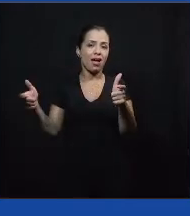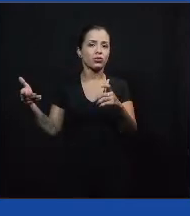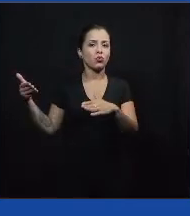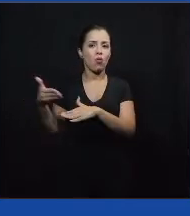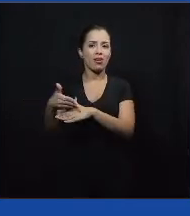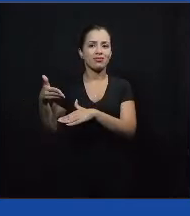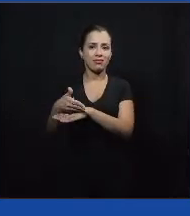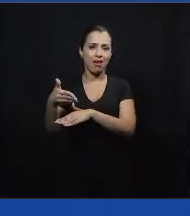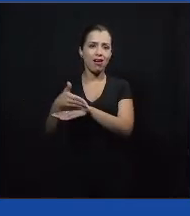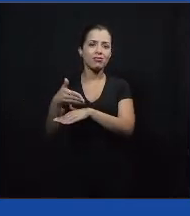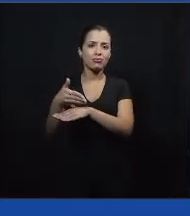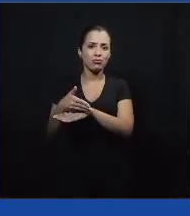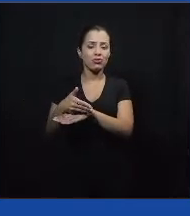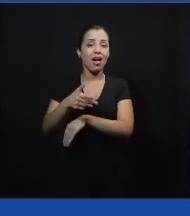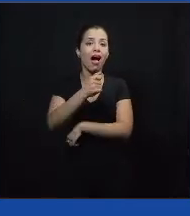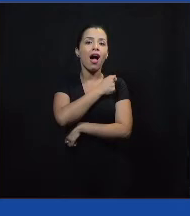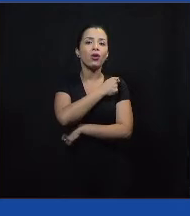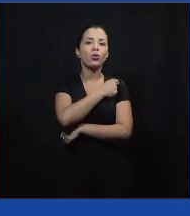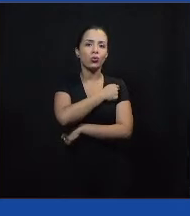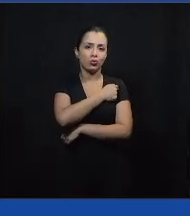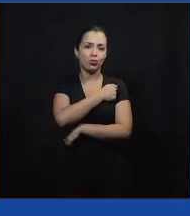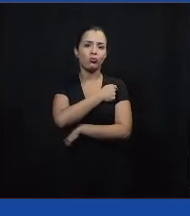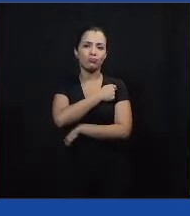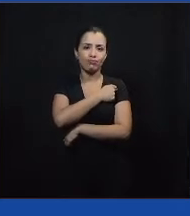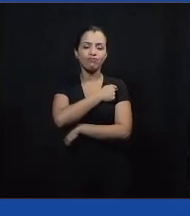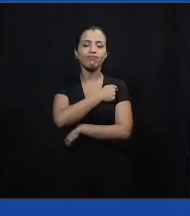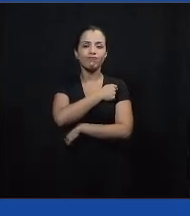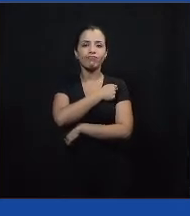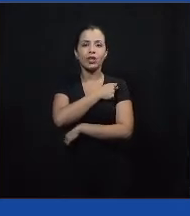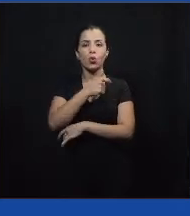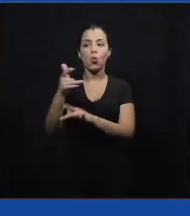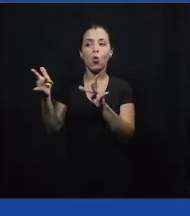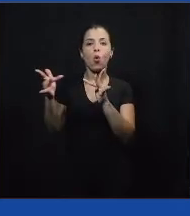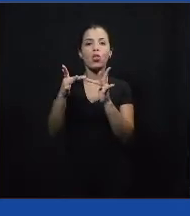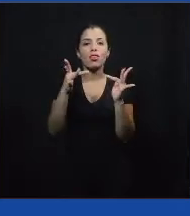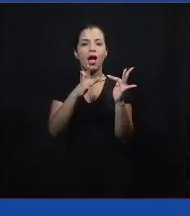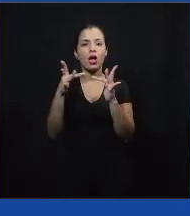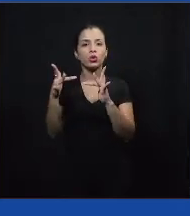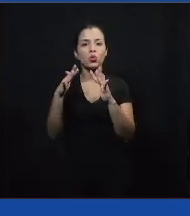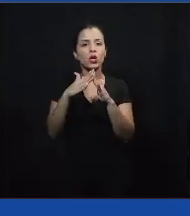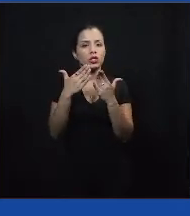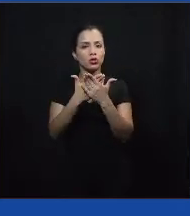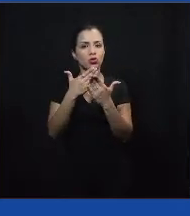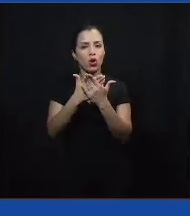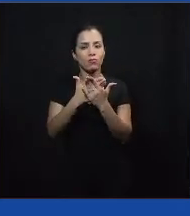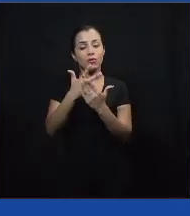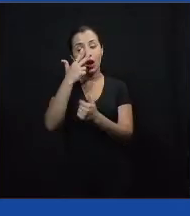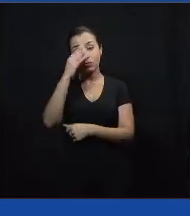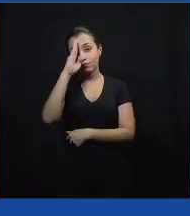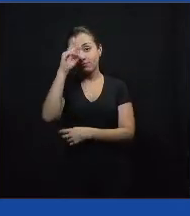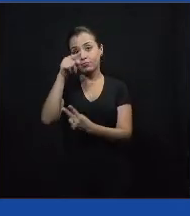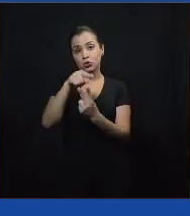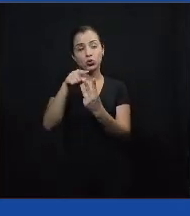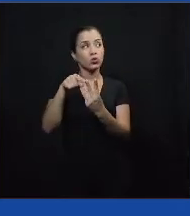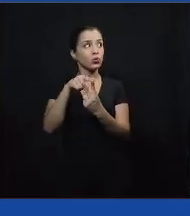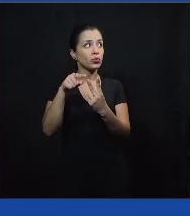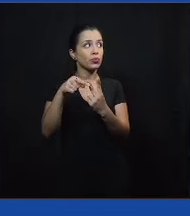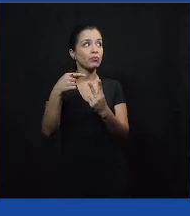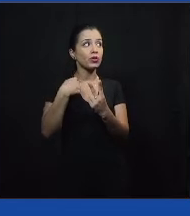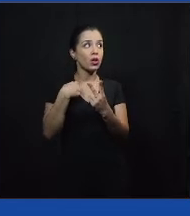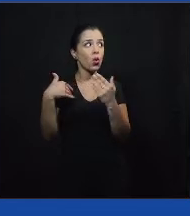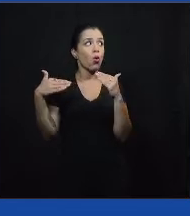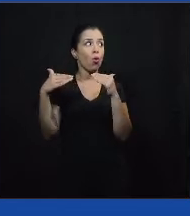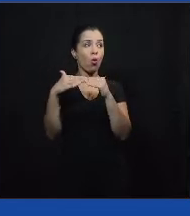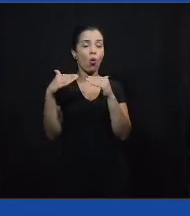alunos conectados às suas escolas. Então, acho que esses dois aspectos. E eu concordo que nas escolas